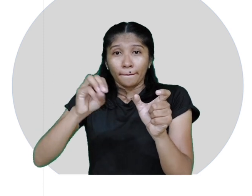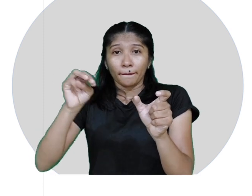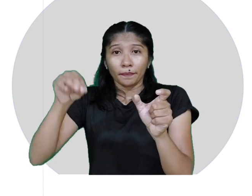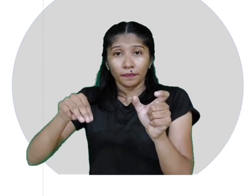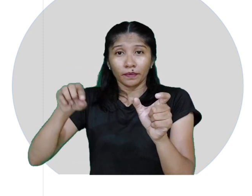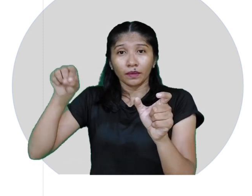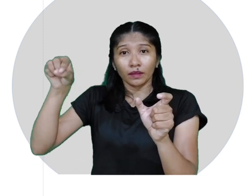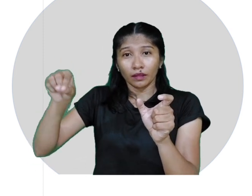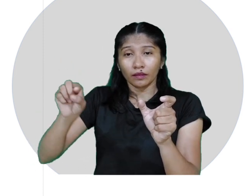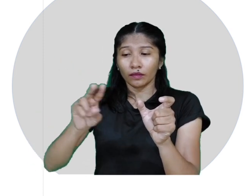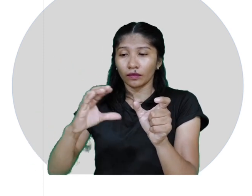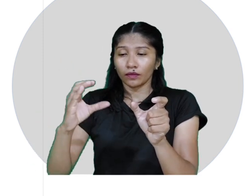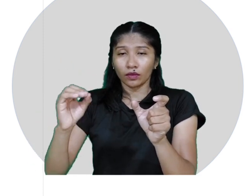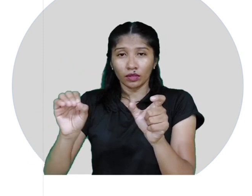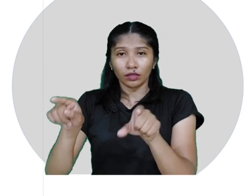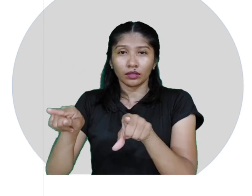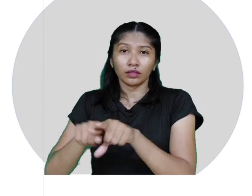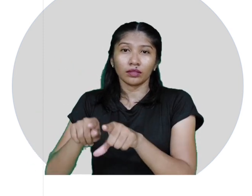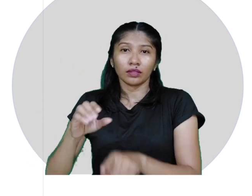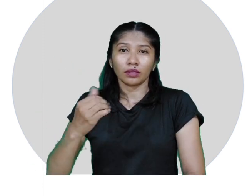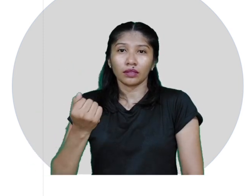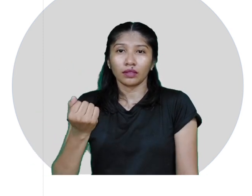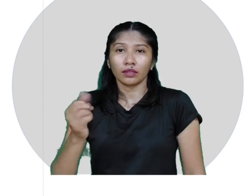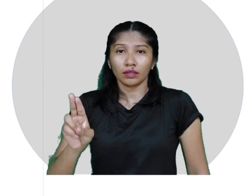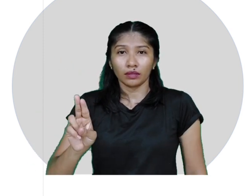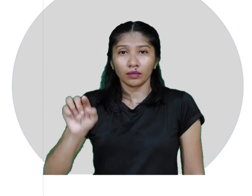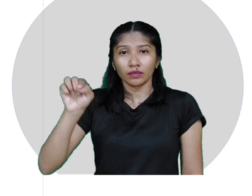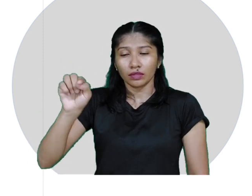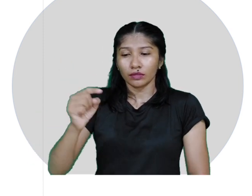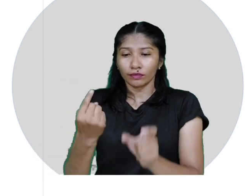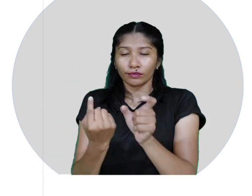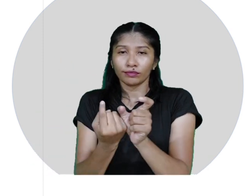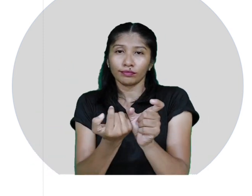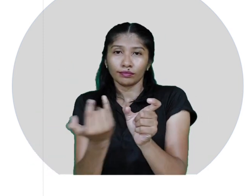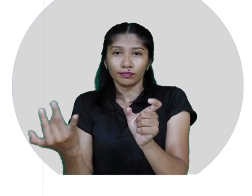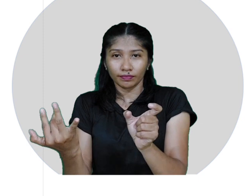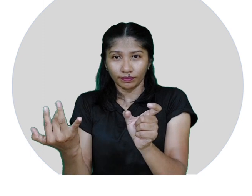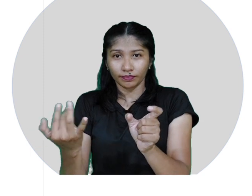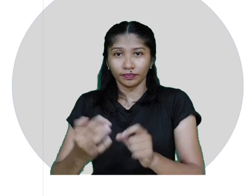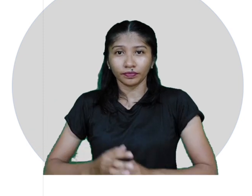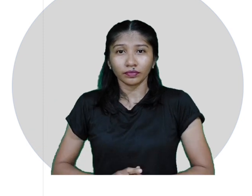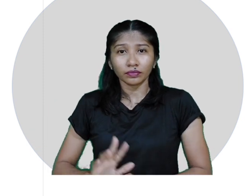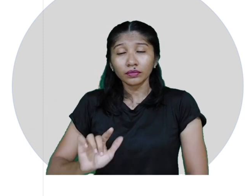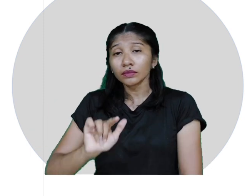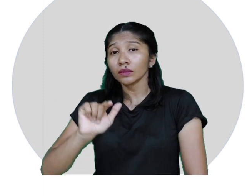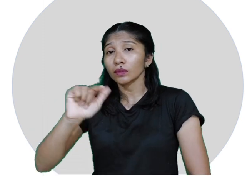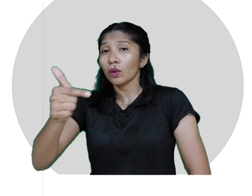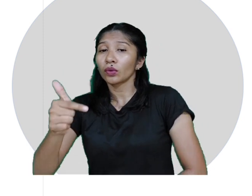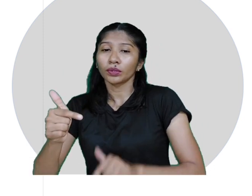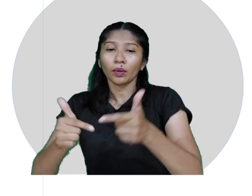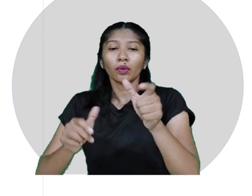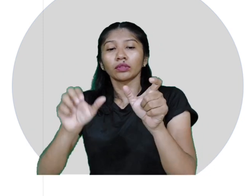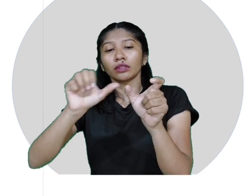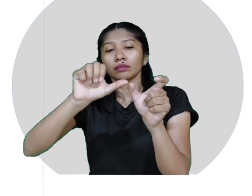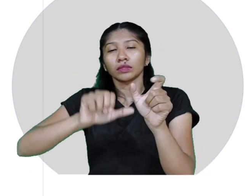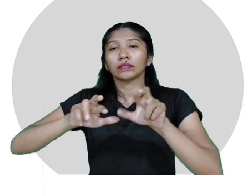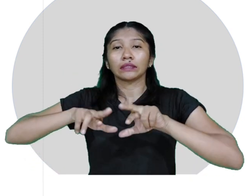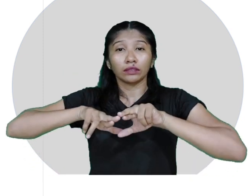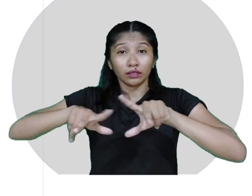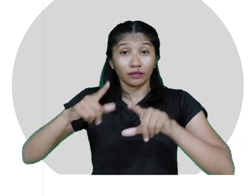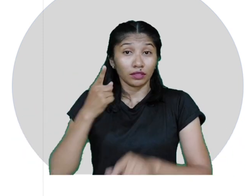vocativo e acusativo plural. O restante das desinências são diferentes,